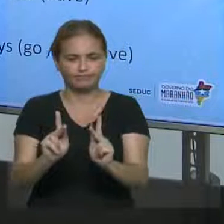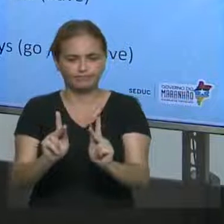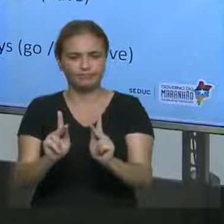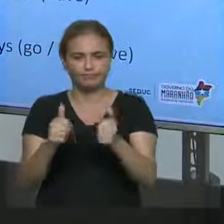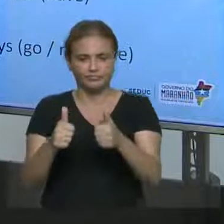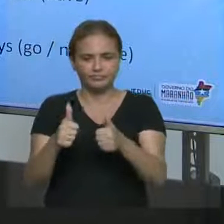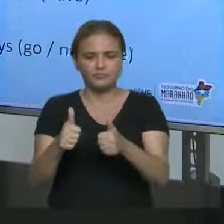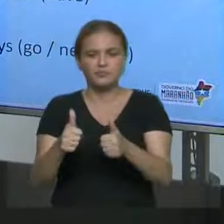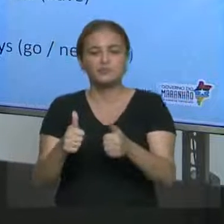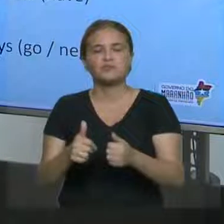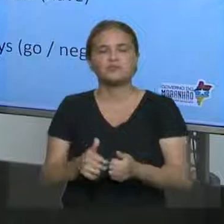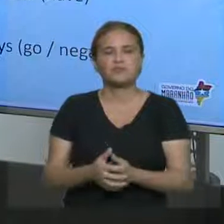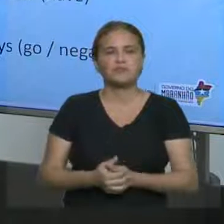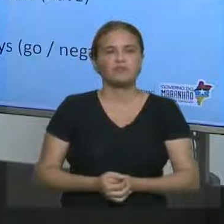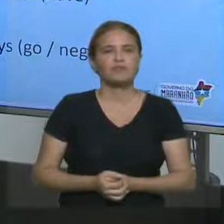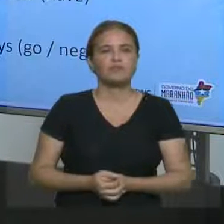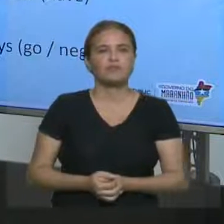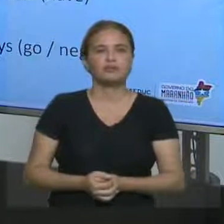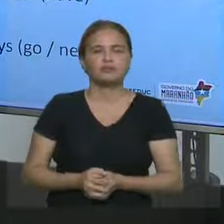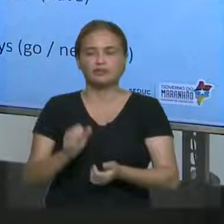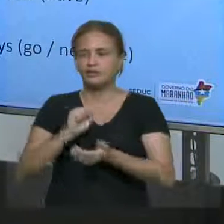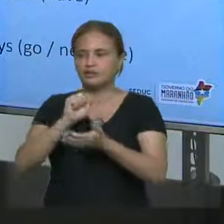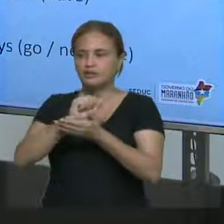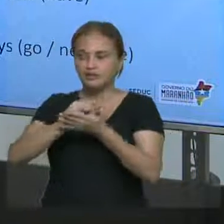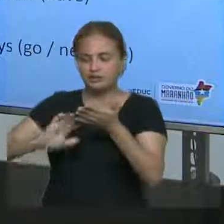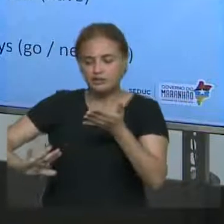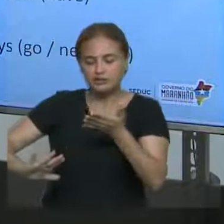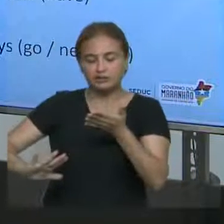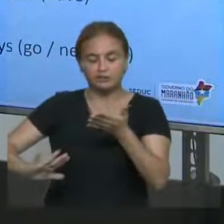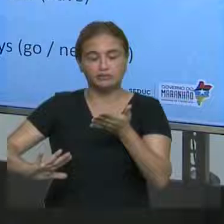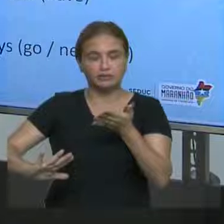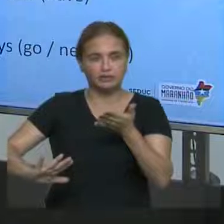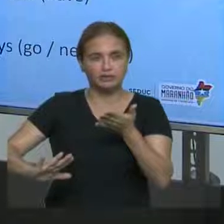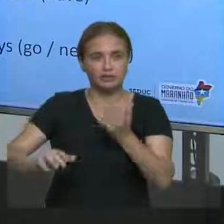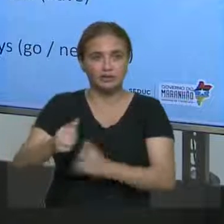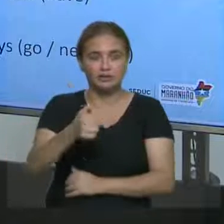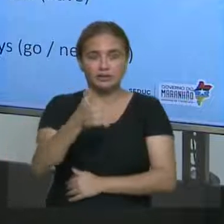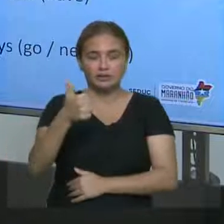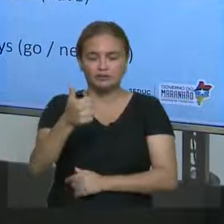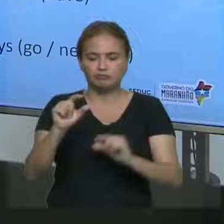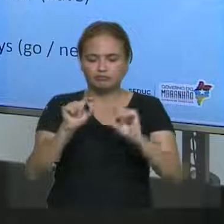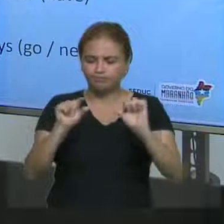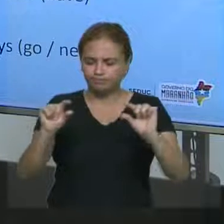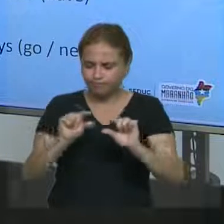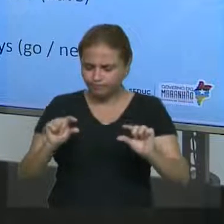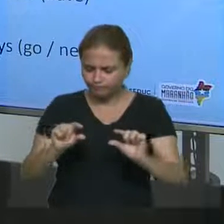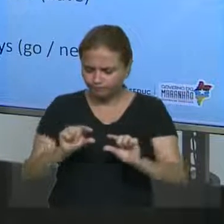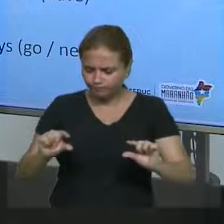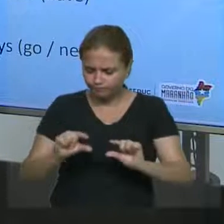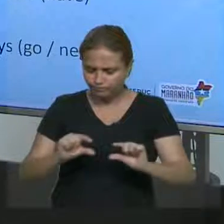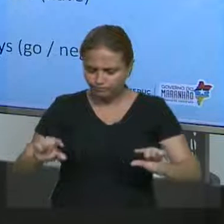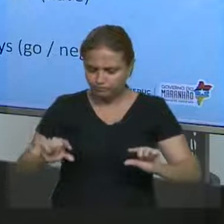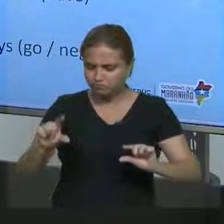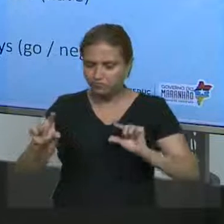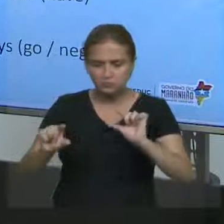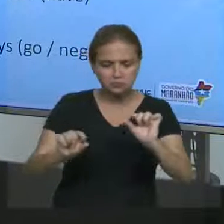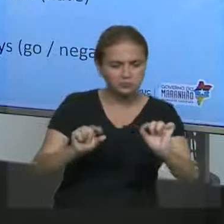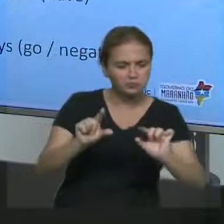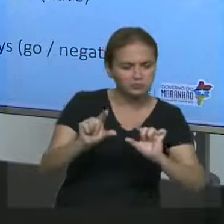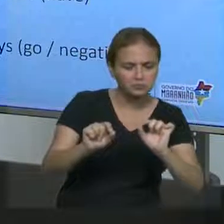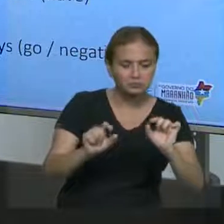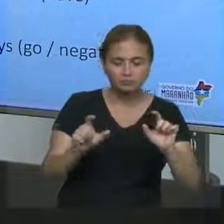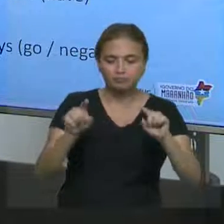Yes? Então, vamos lá. Exercise. Bom, nesse primeiro exercício, eu coloquei várias opções aí entre